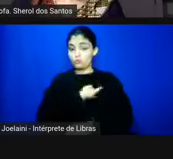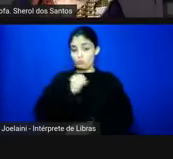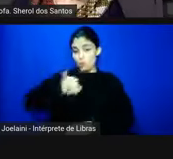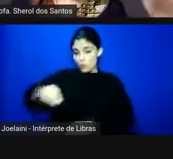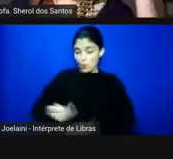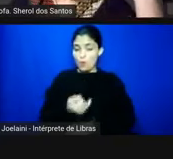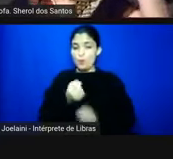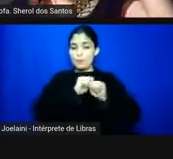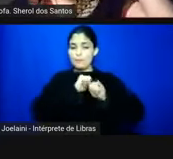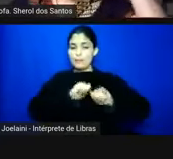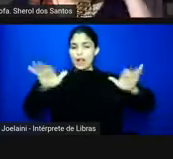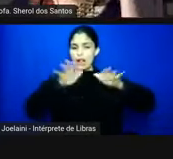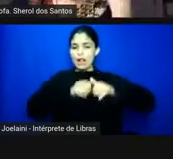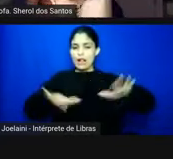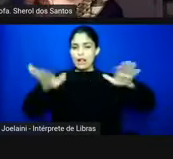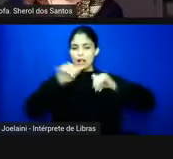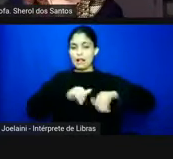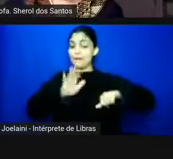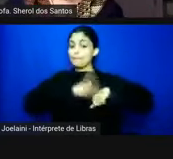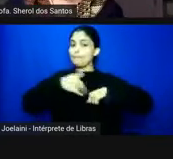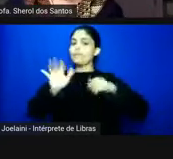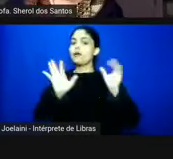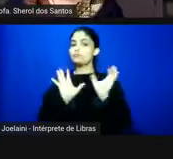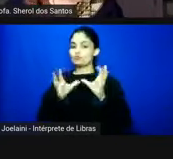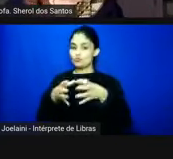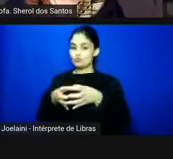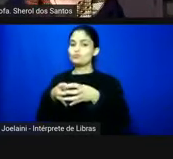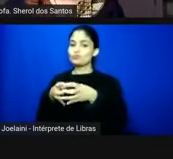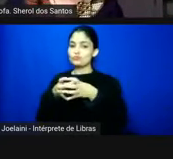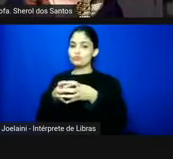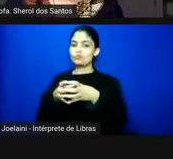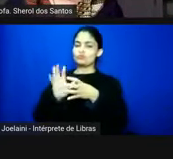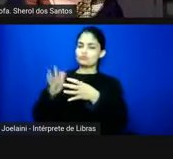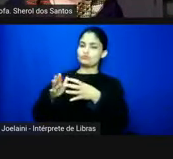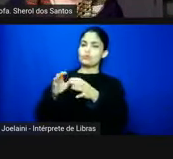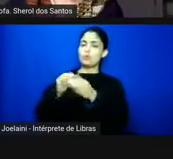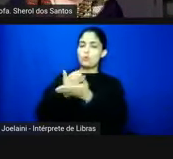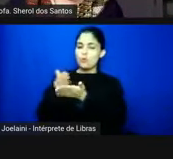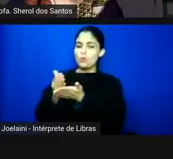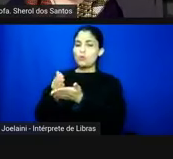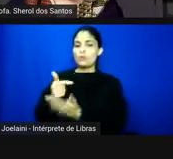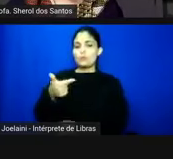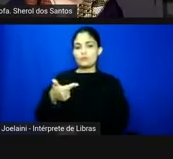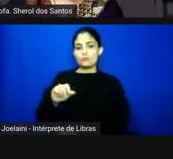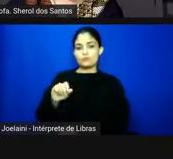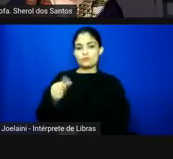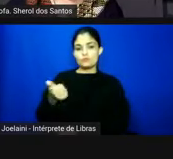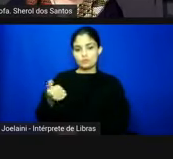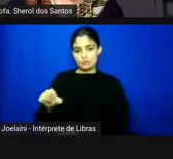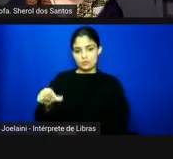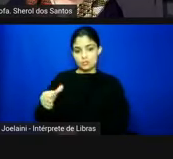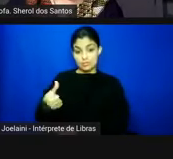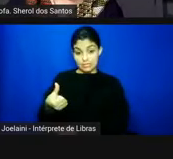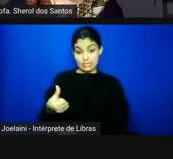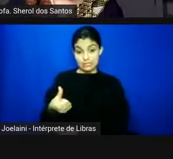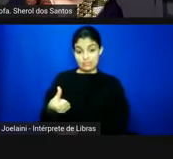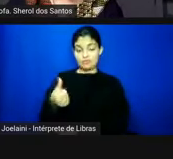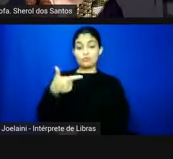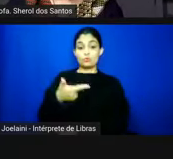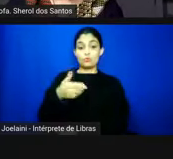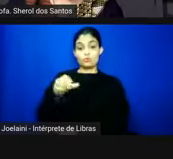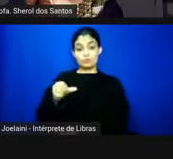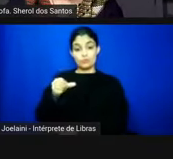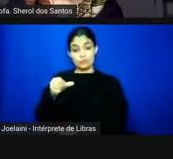divulgar mais o grupo, falar um pouquinho dele. Ele foi formado em 2016, ano que vem ele está fazendo cinco aninhos aí, inclusive.